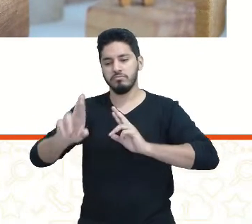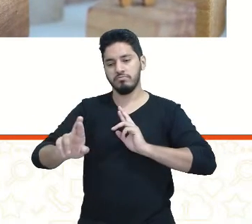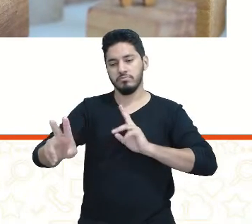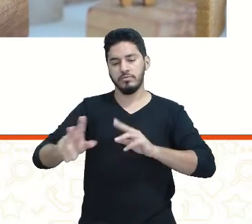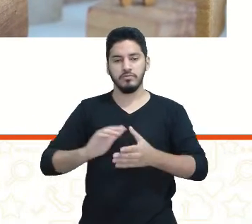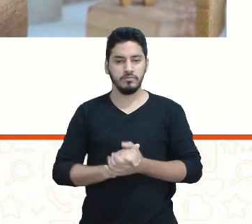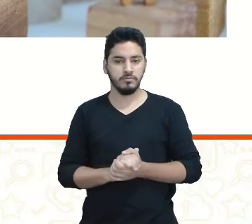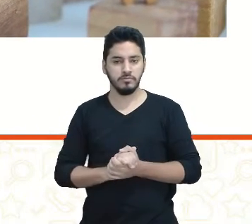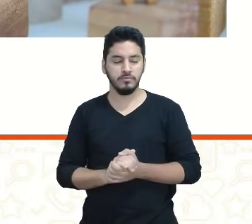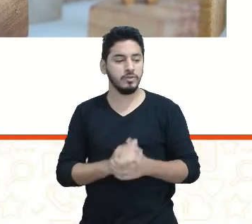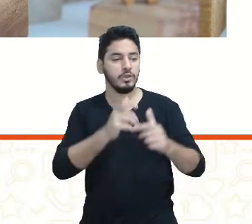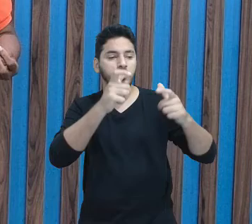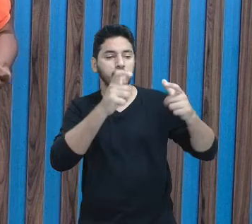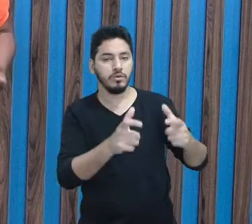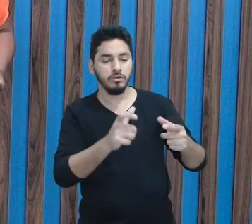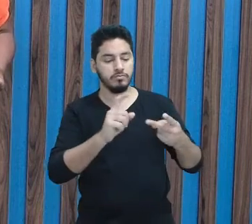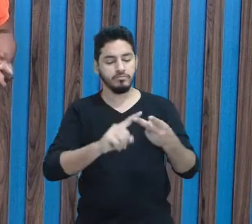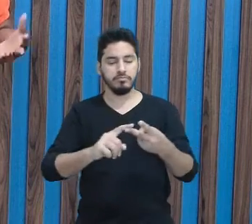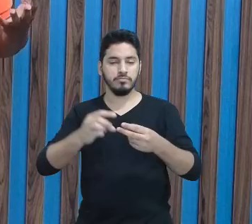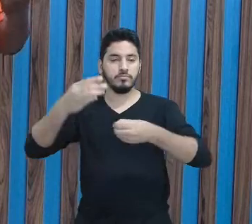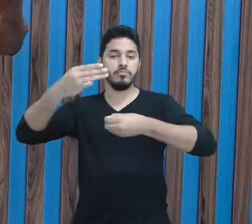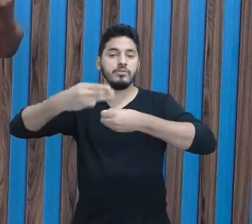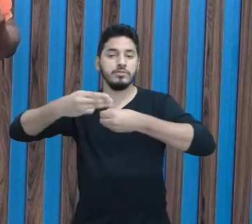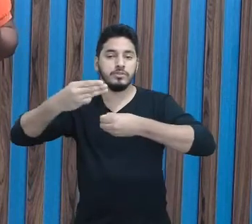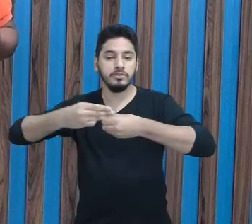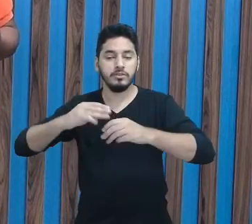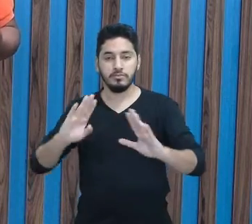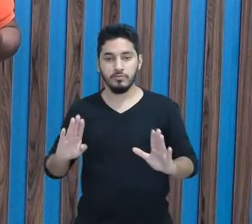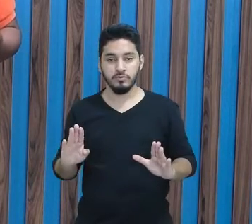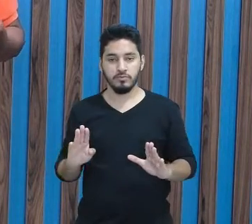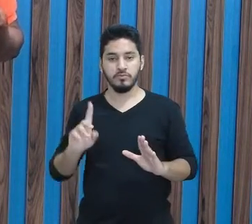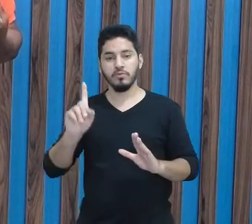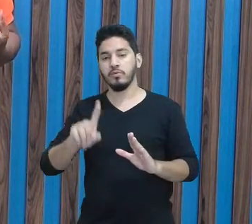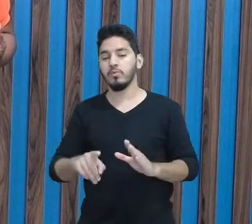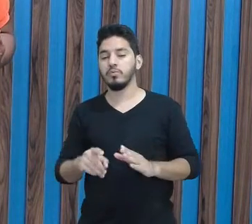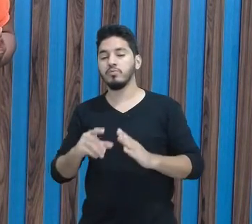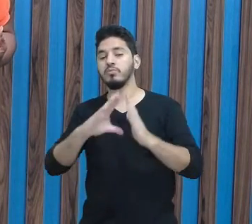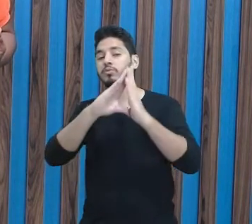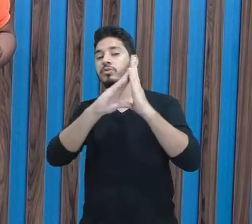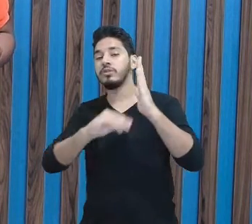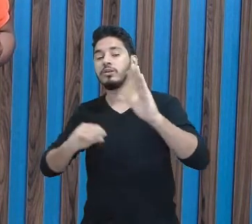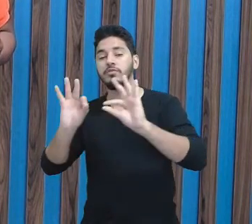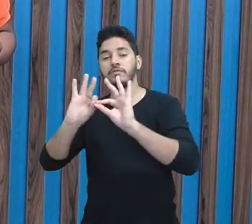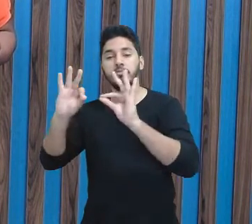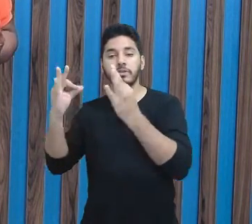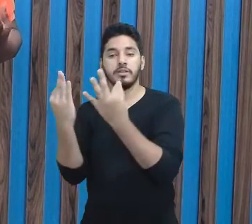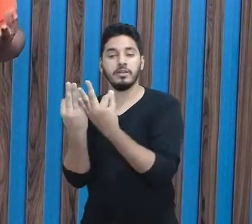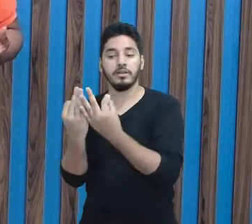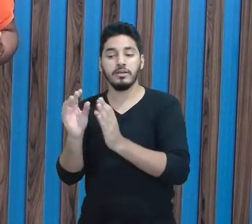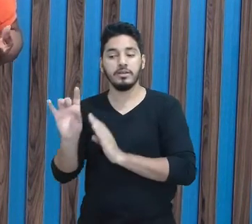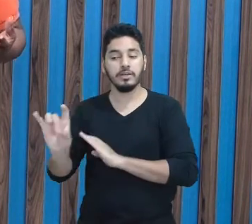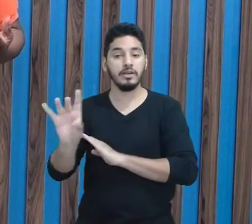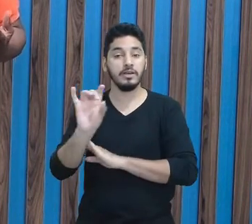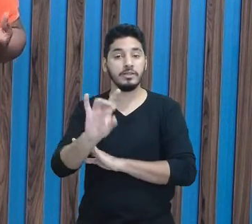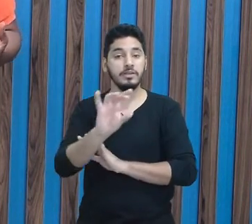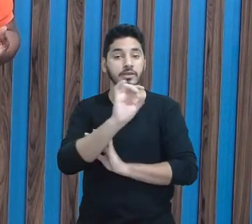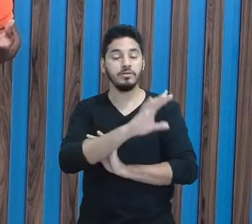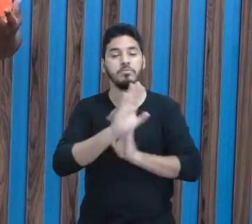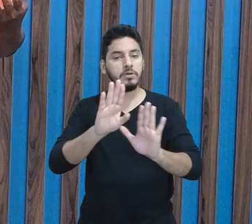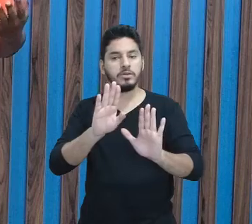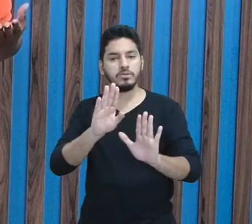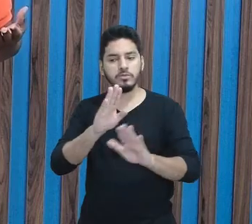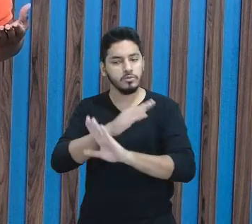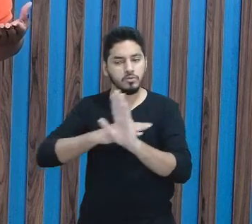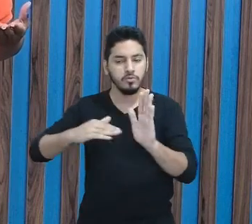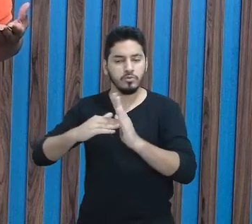um local, de um município, com uma necessidade, com um modelo familiar, mas que todos eles aprendem.